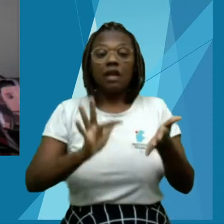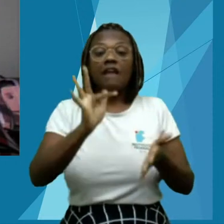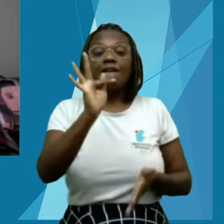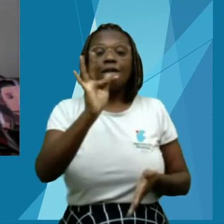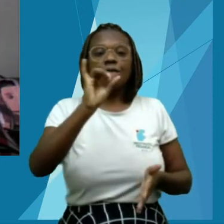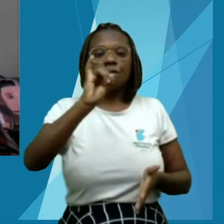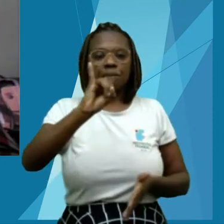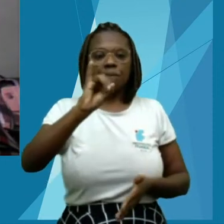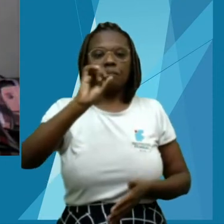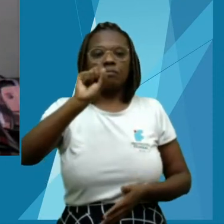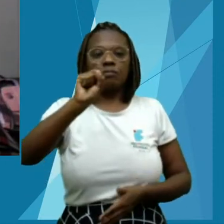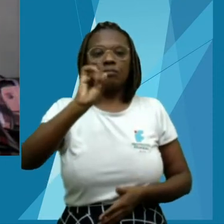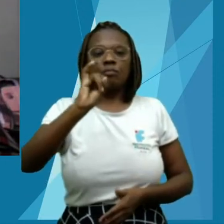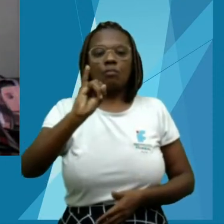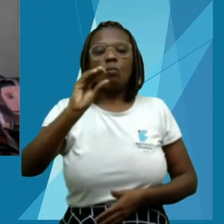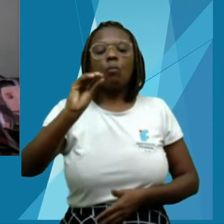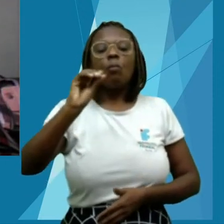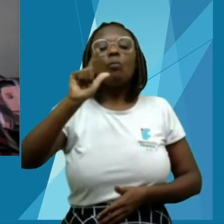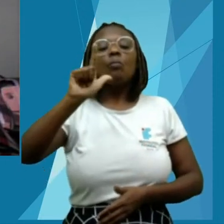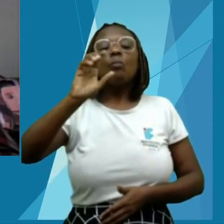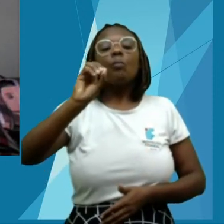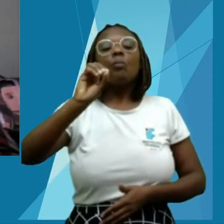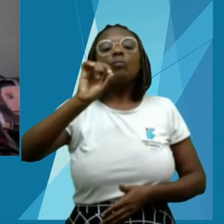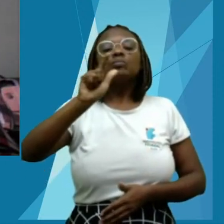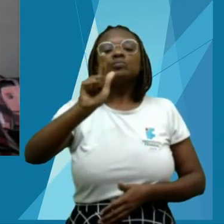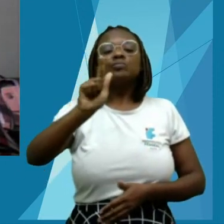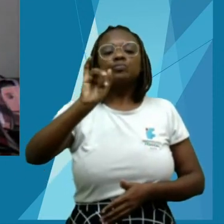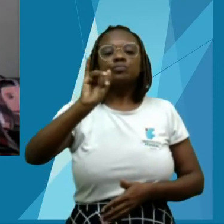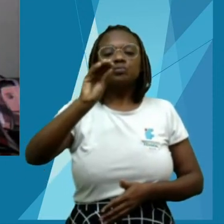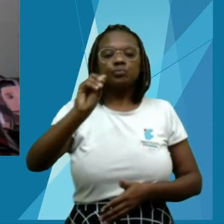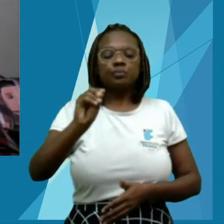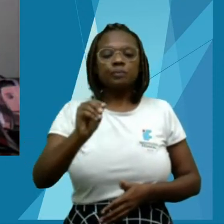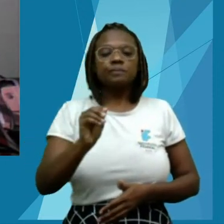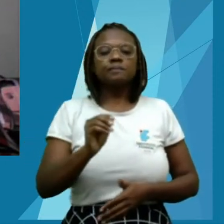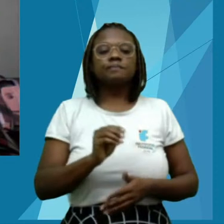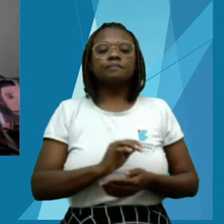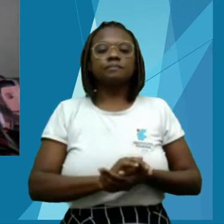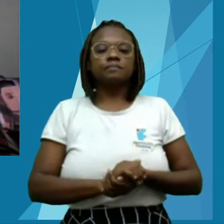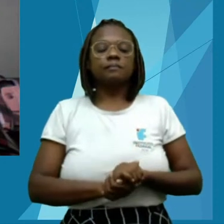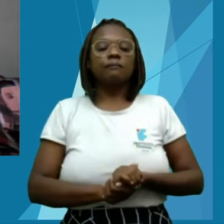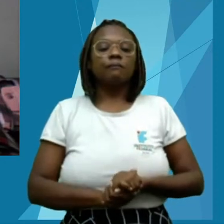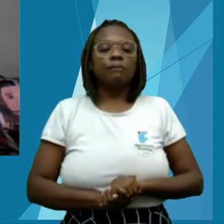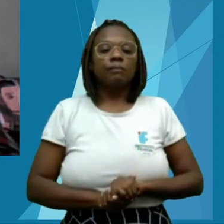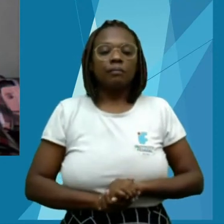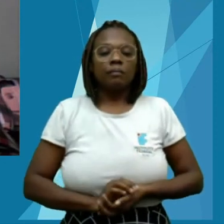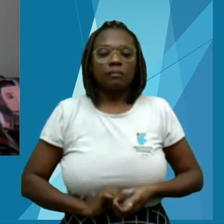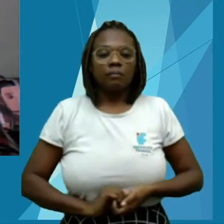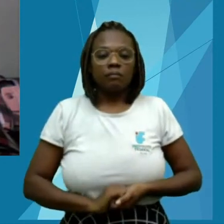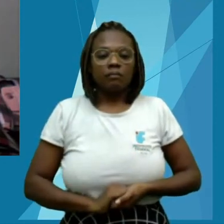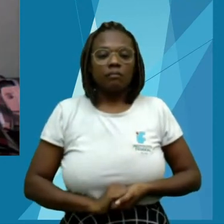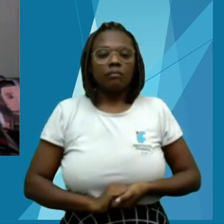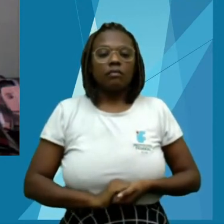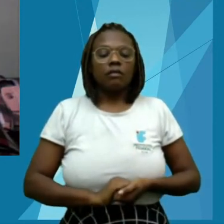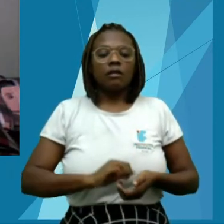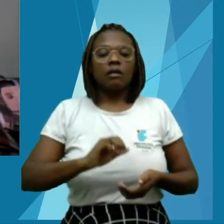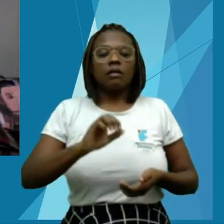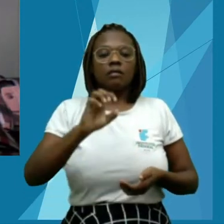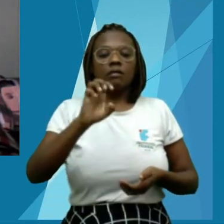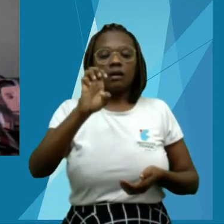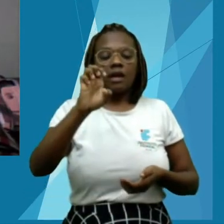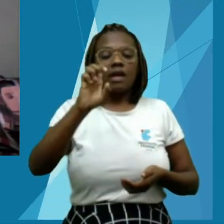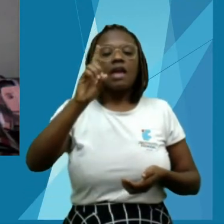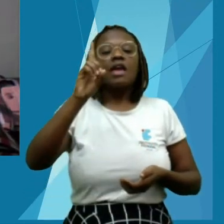vegetal, à propagação de plantas e à produção vegetal. A editora em fato tem a honra